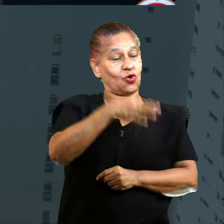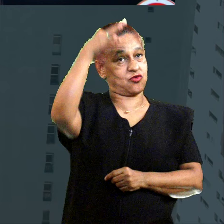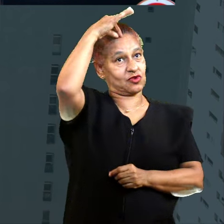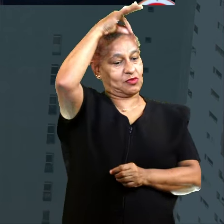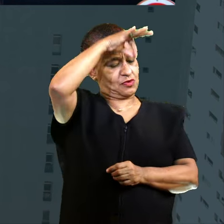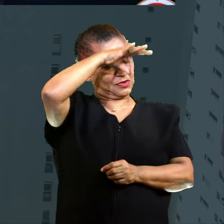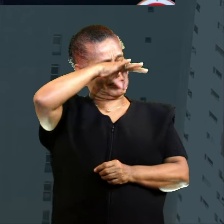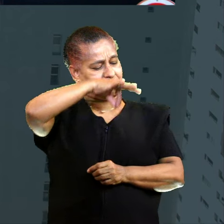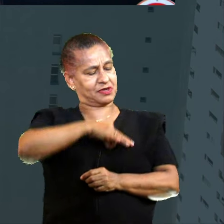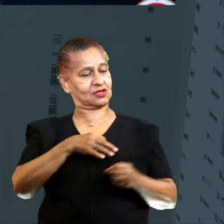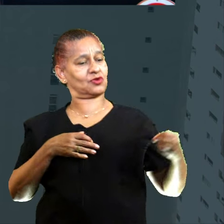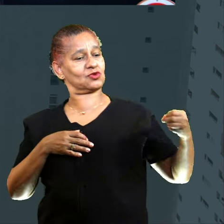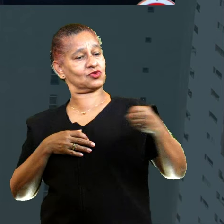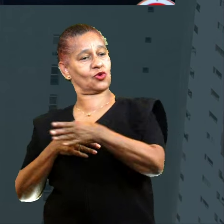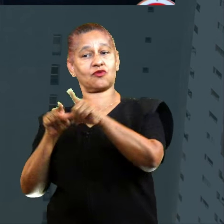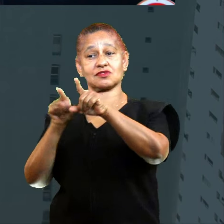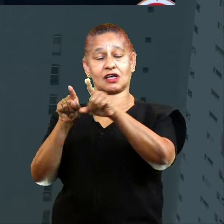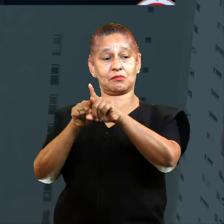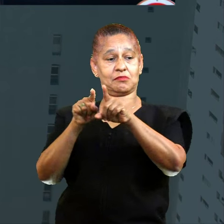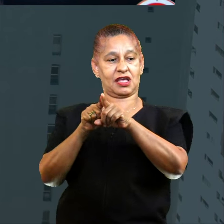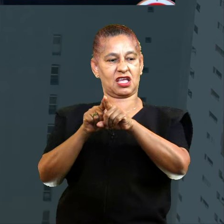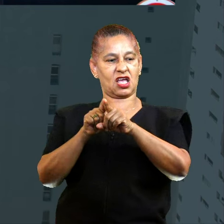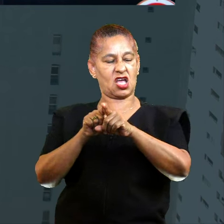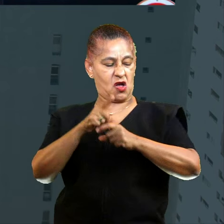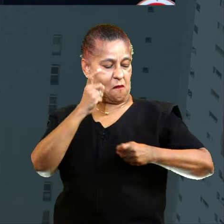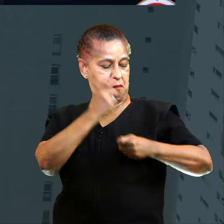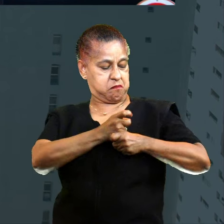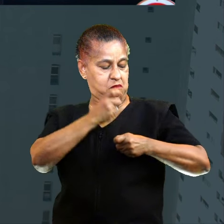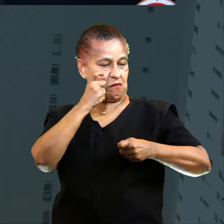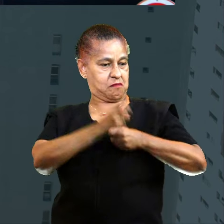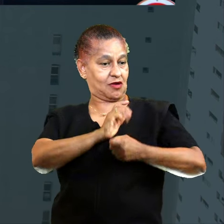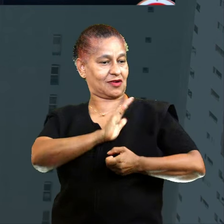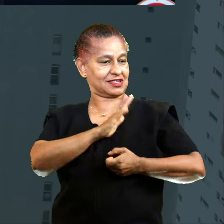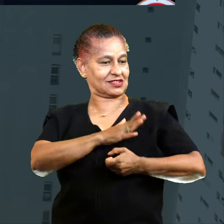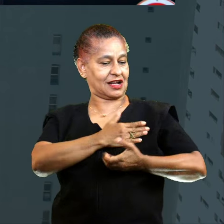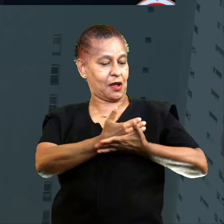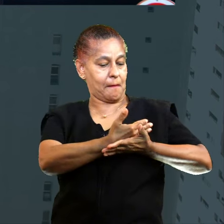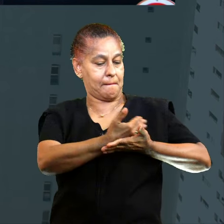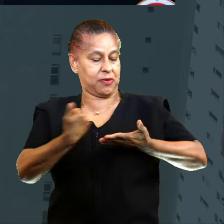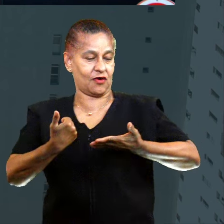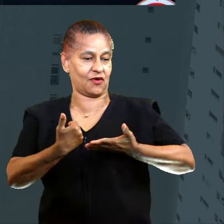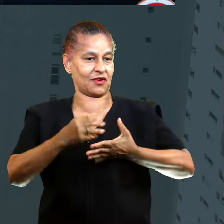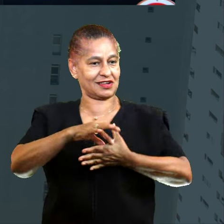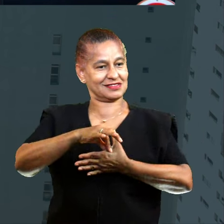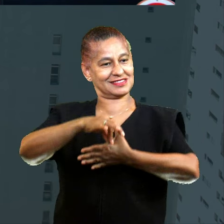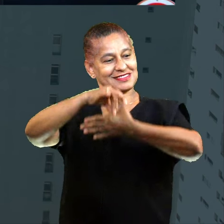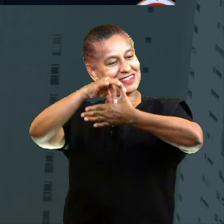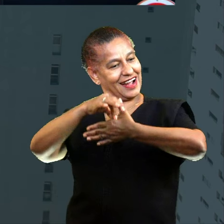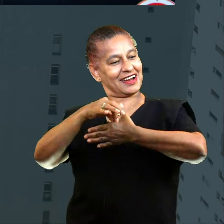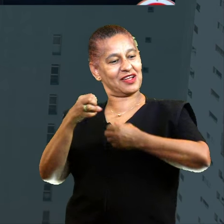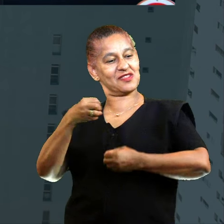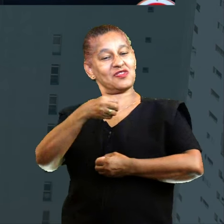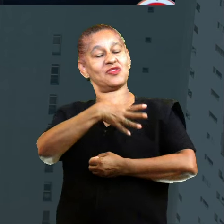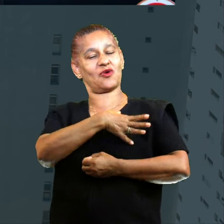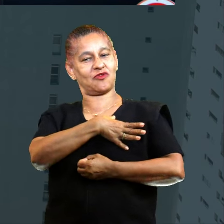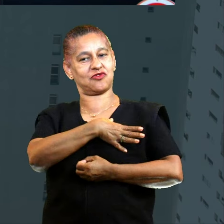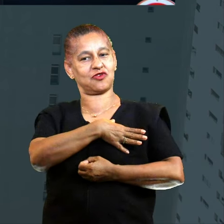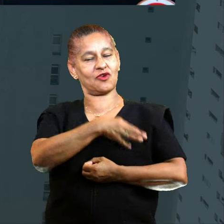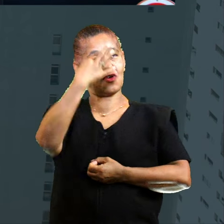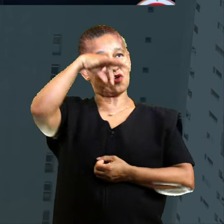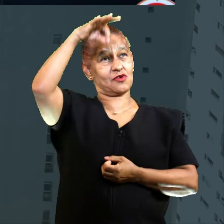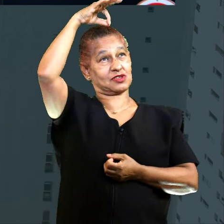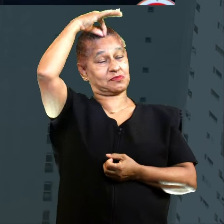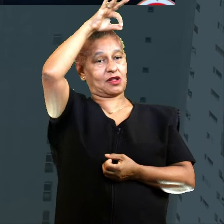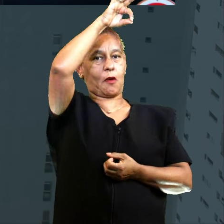e vos tirarei de vós o coração de pedra, e vos darei o coração de carne, e porei o meu